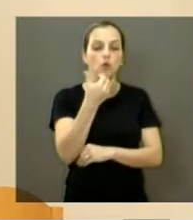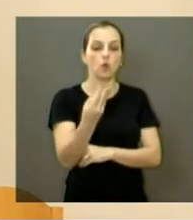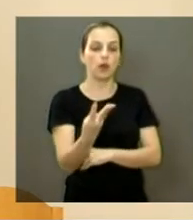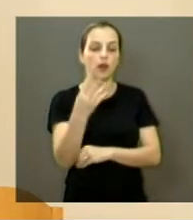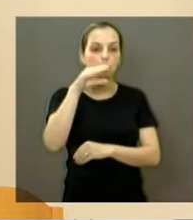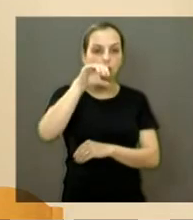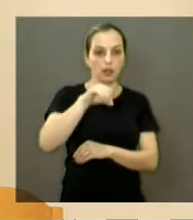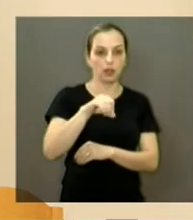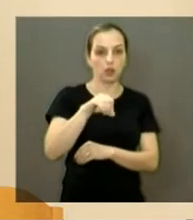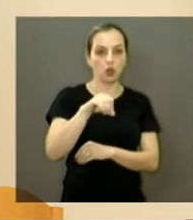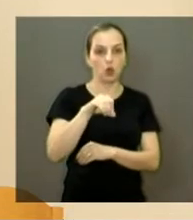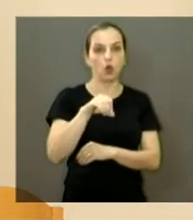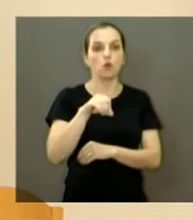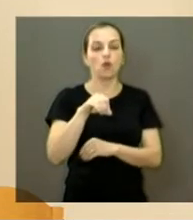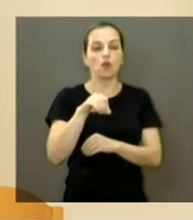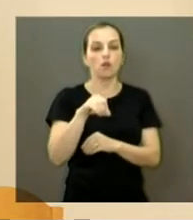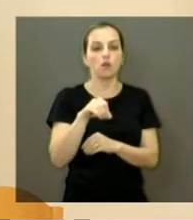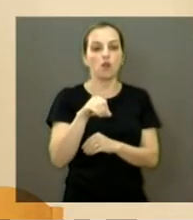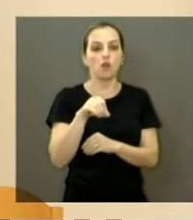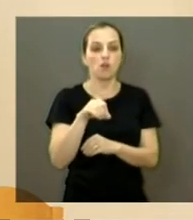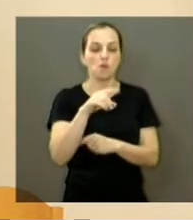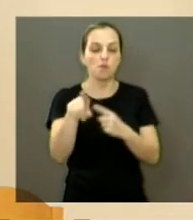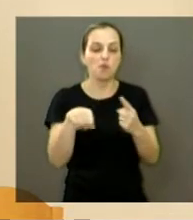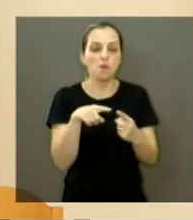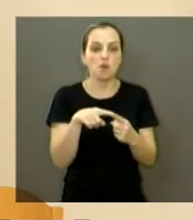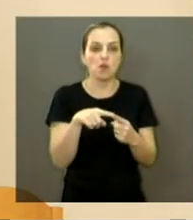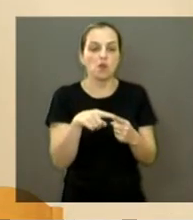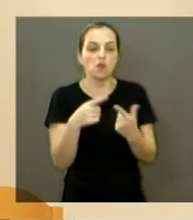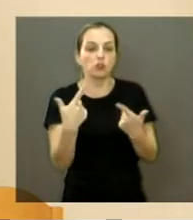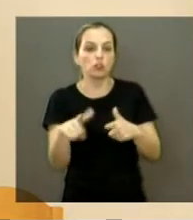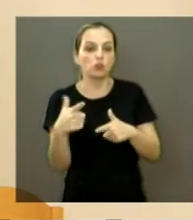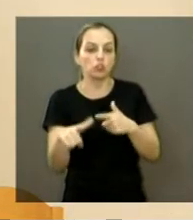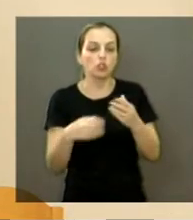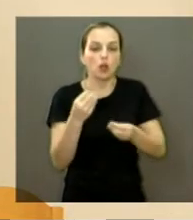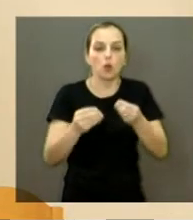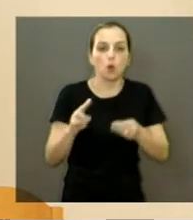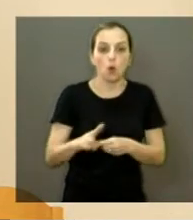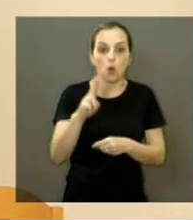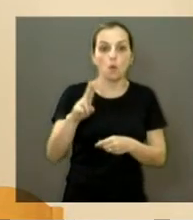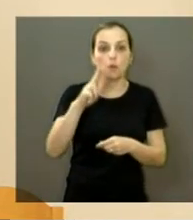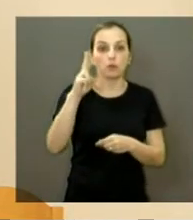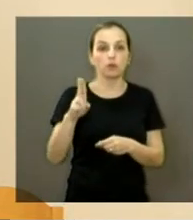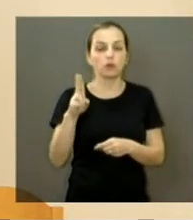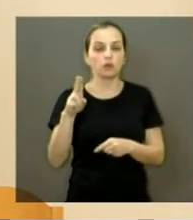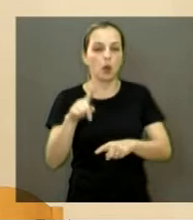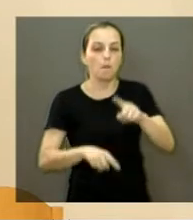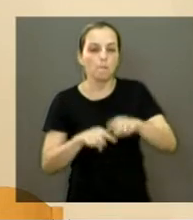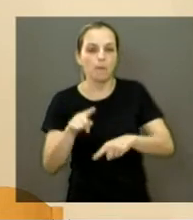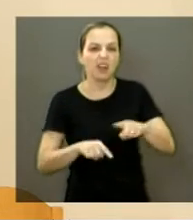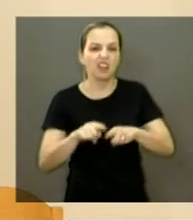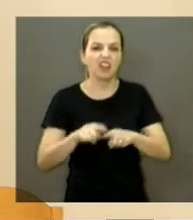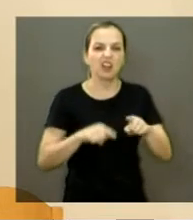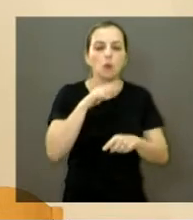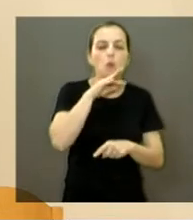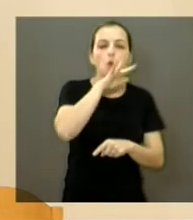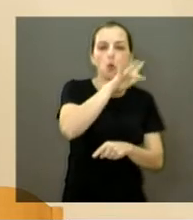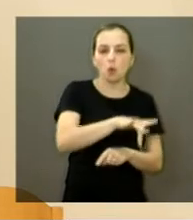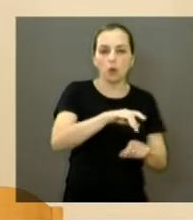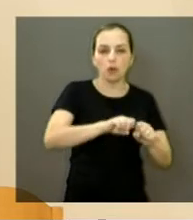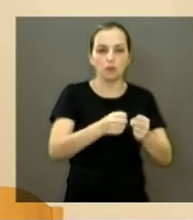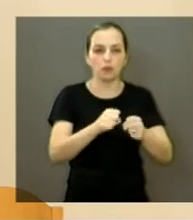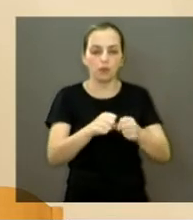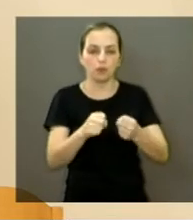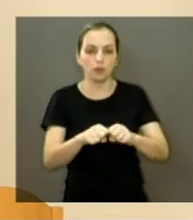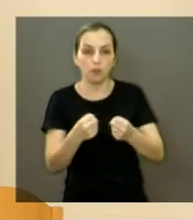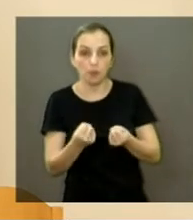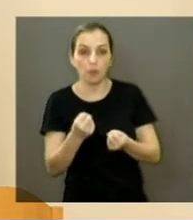foram dados como inservíveis. Muitos grupos focais eram de policarbonato e estavam deteriorados e quebradiços.